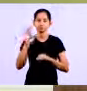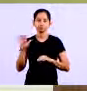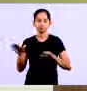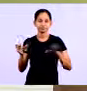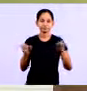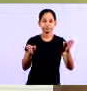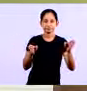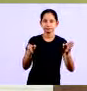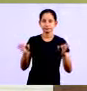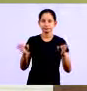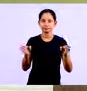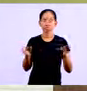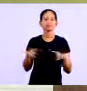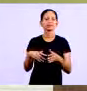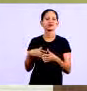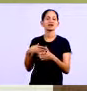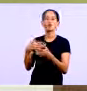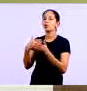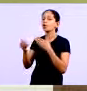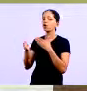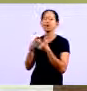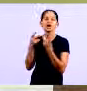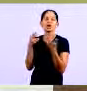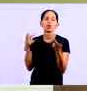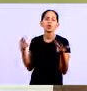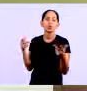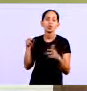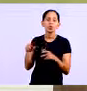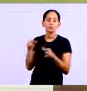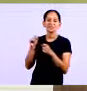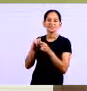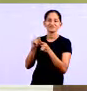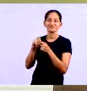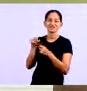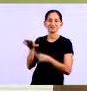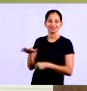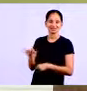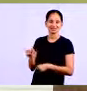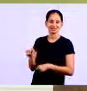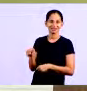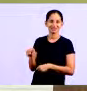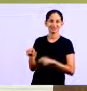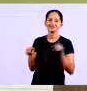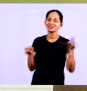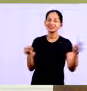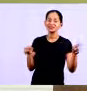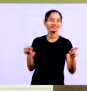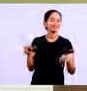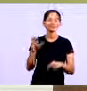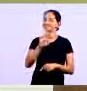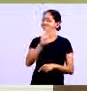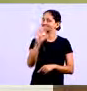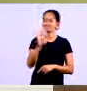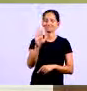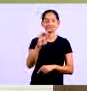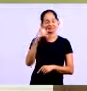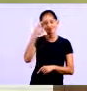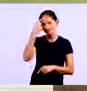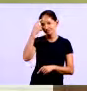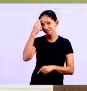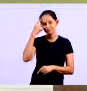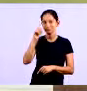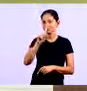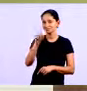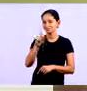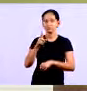era a qualquer custo quer dizer pra produzir aquilo que ele tava vendendo ele não tinha capacidade de produção na jornada